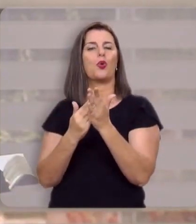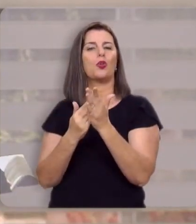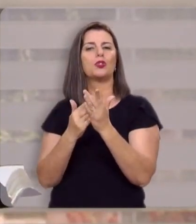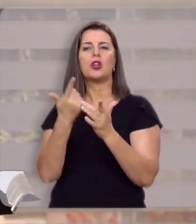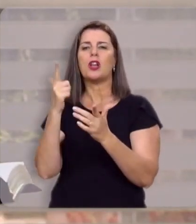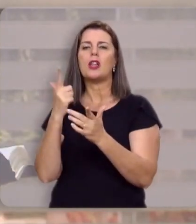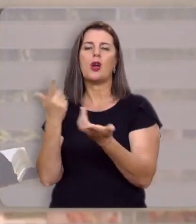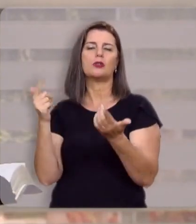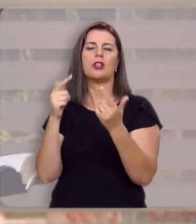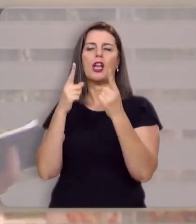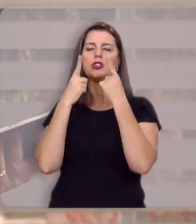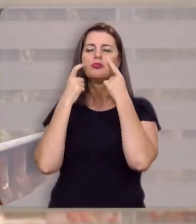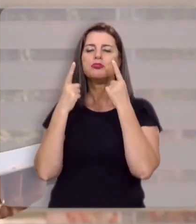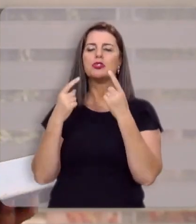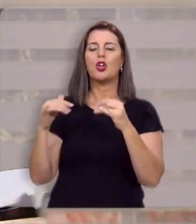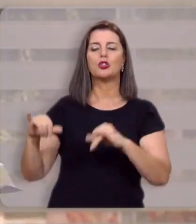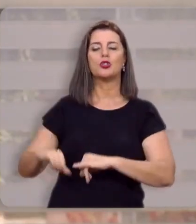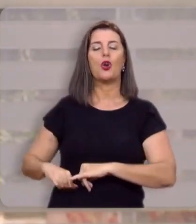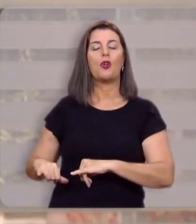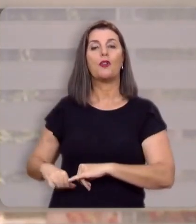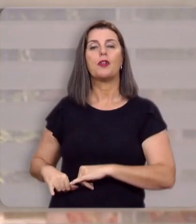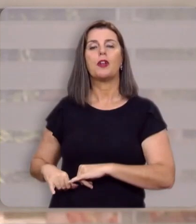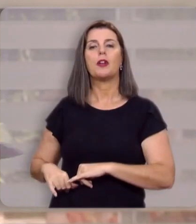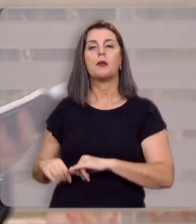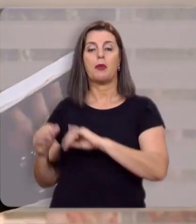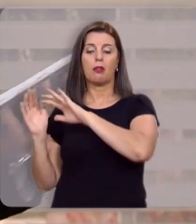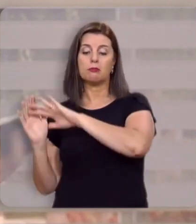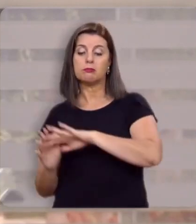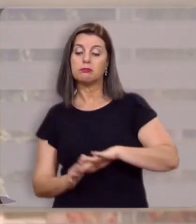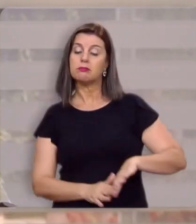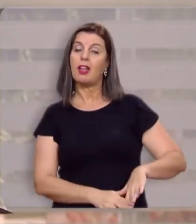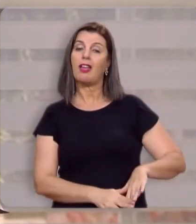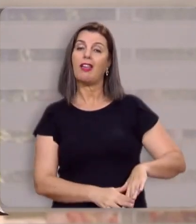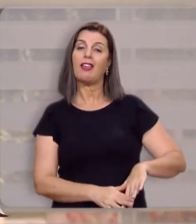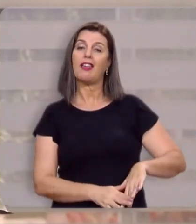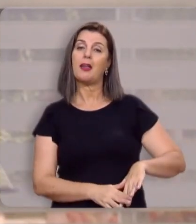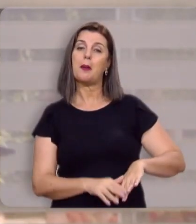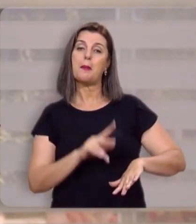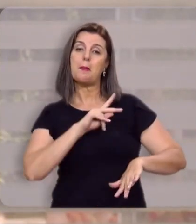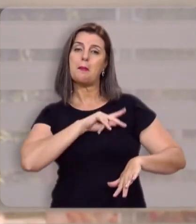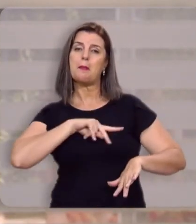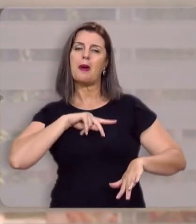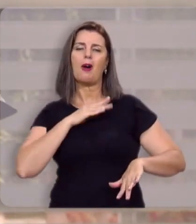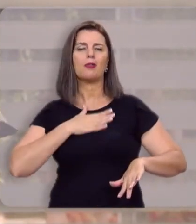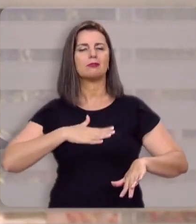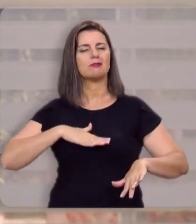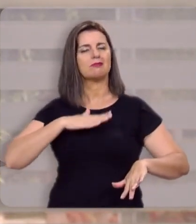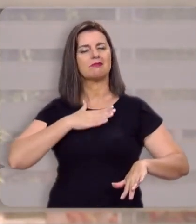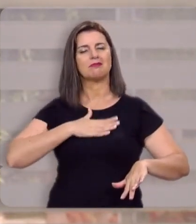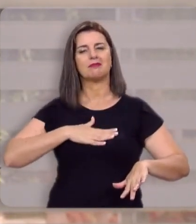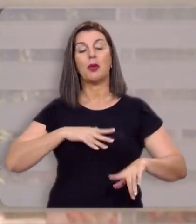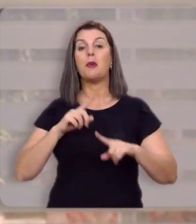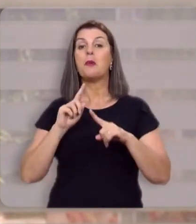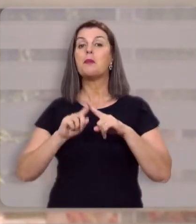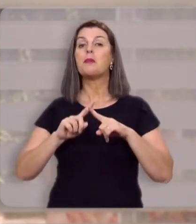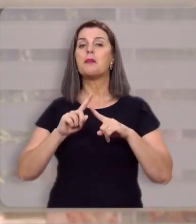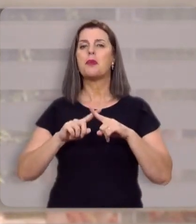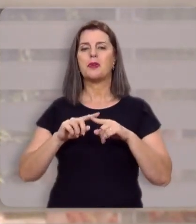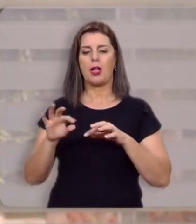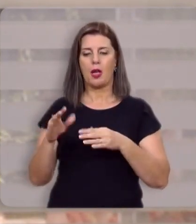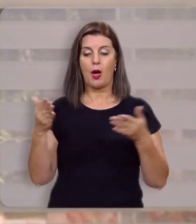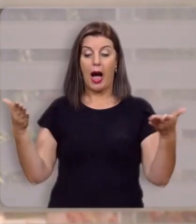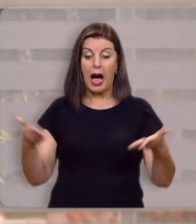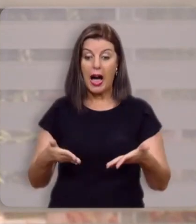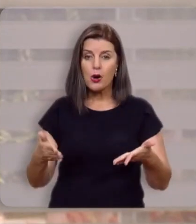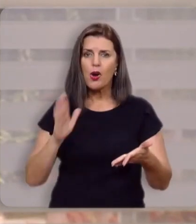lágrima, não vai ter luto, nem pranto, nem dor, porque as primeiras coisas já terão passado, Paulo está tranquilo, porque o seu